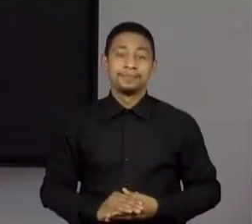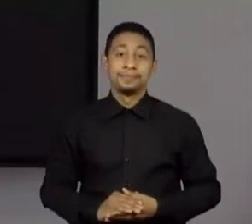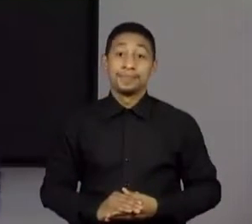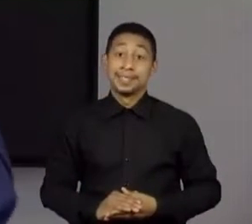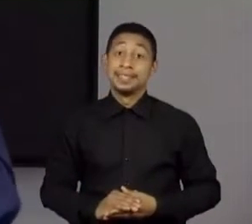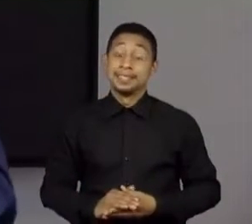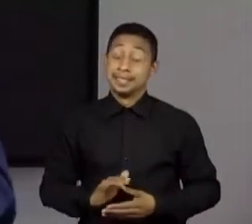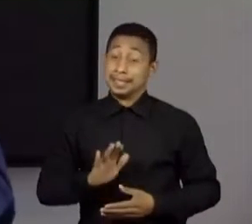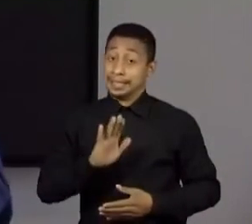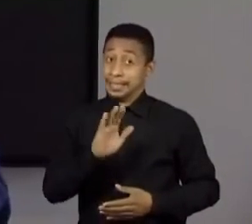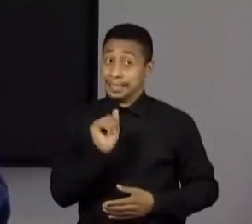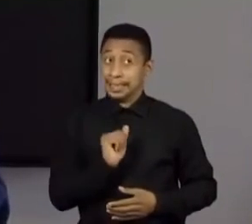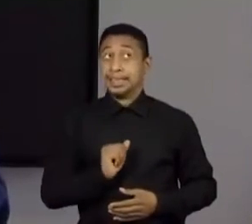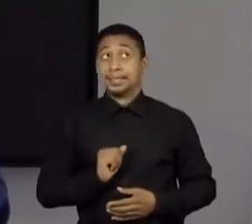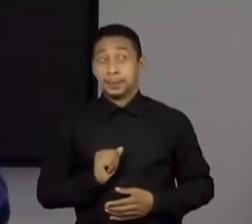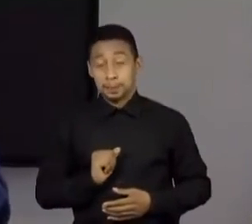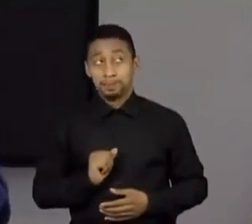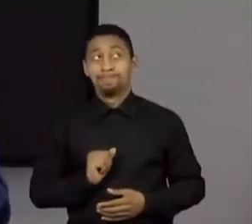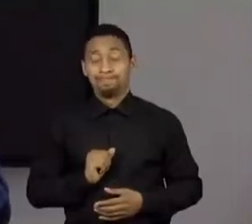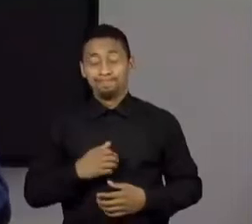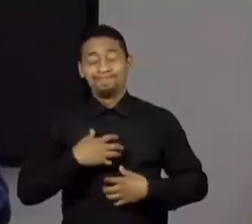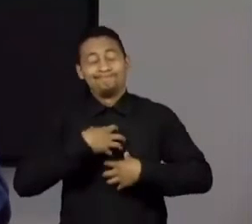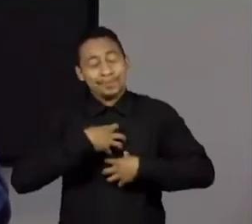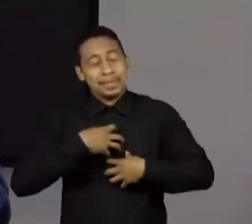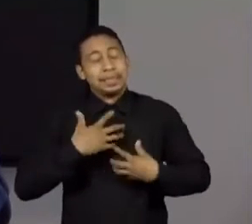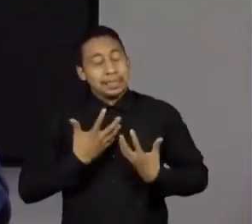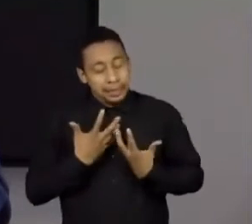Claro, mas é muito,